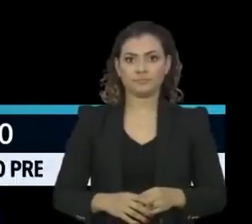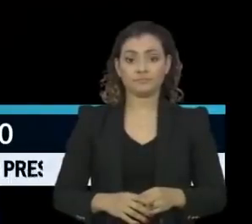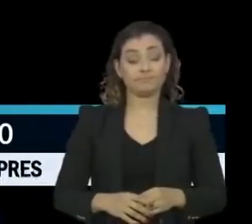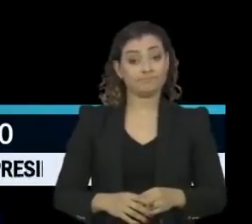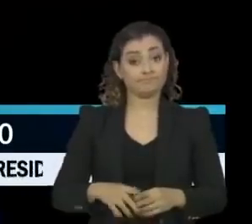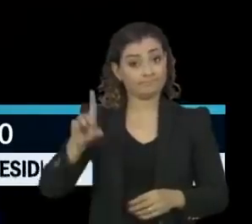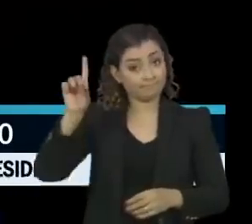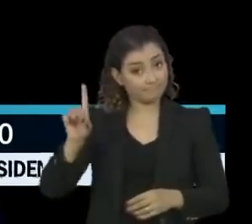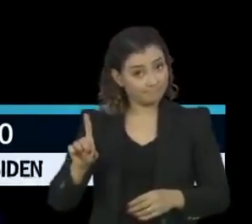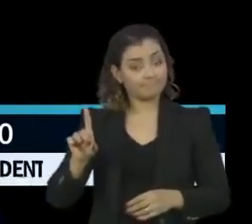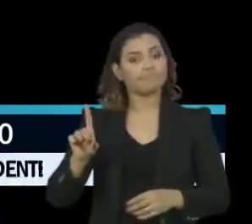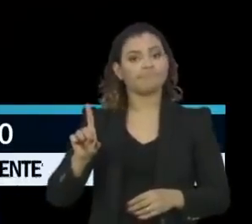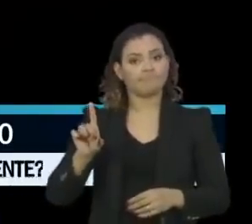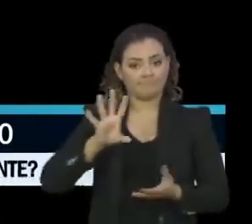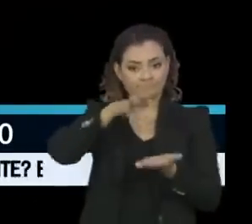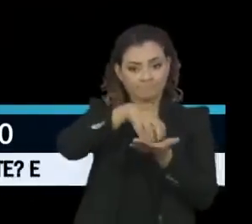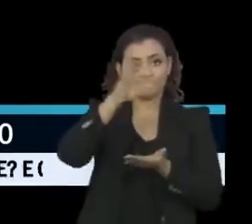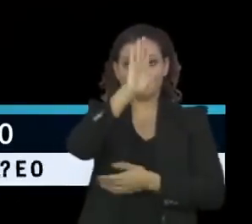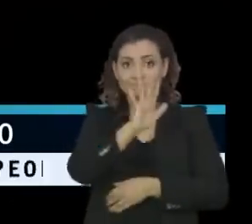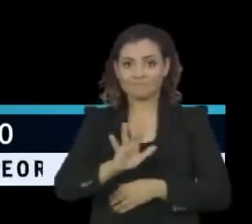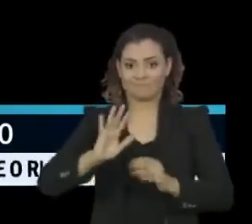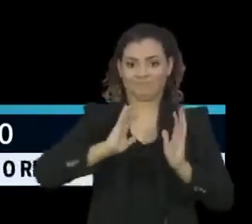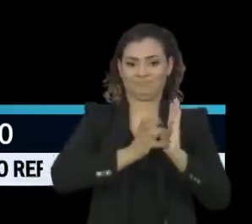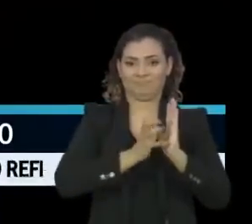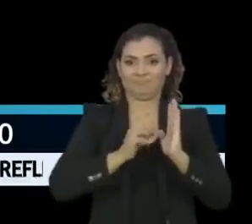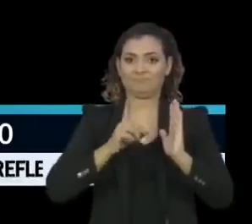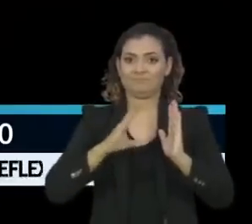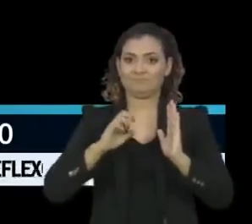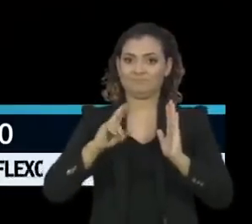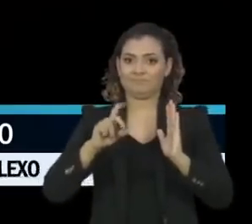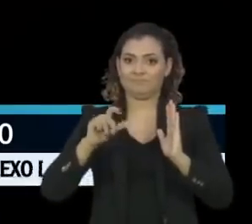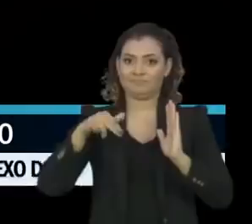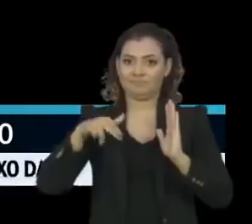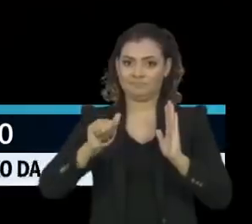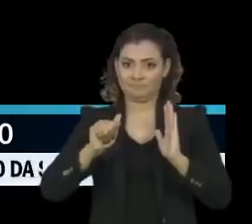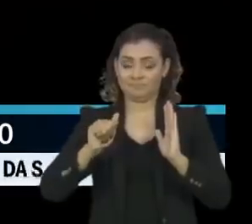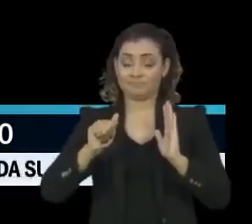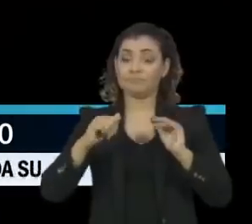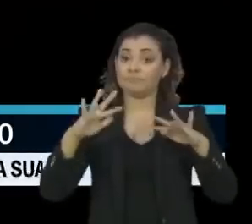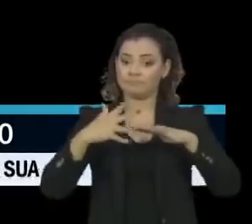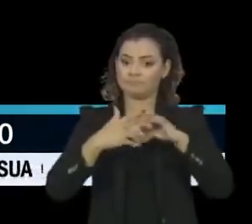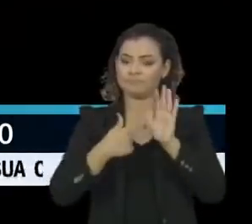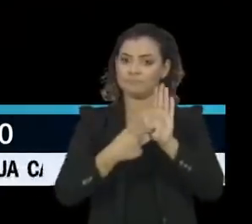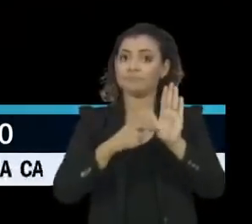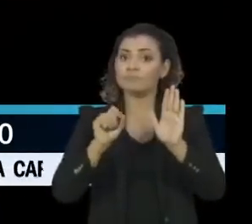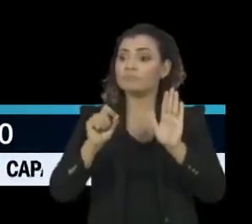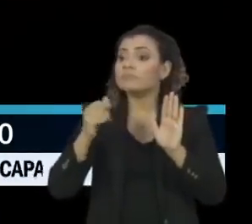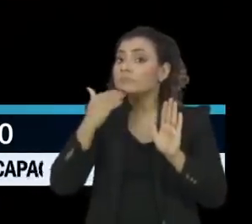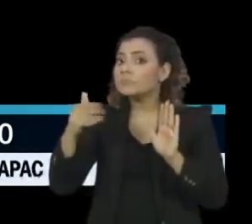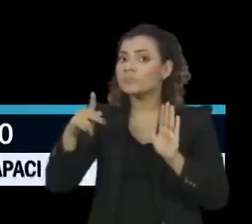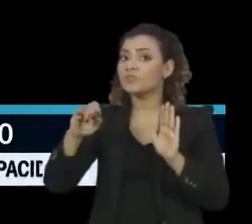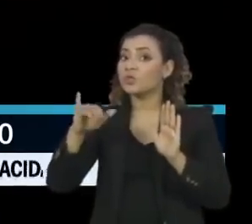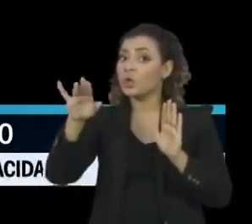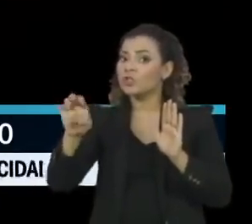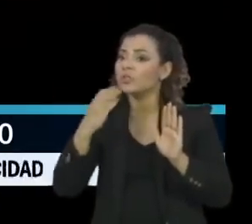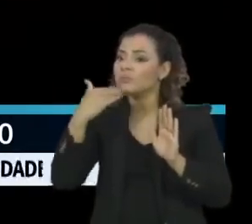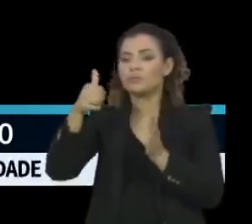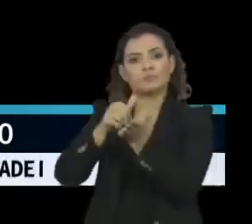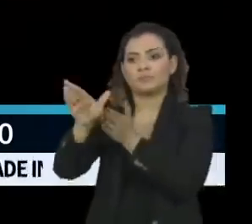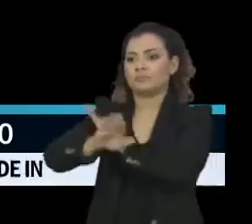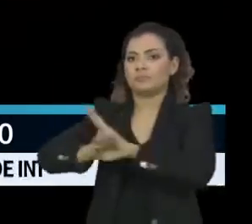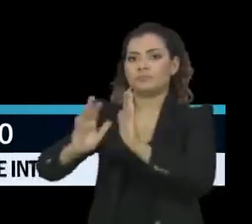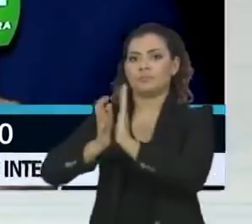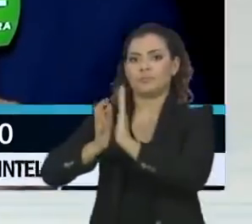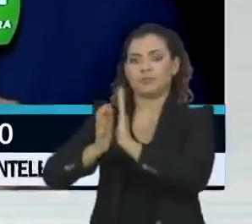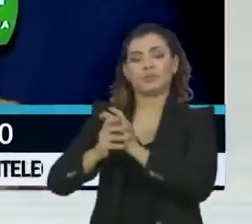A diretoria nacional do Cidadania emitiu nota agora há pouco, dizendo que pediu que o senador Jorge Cajuru se desligue da legenda.